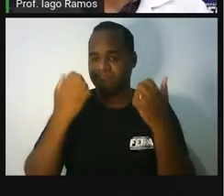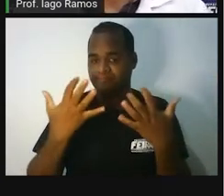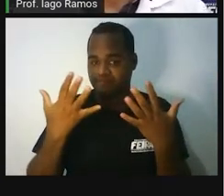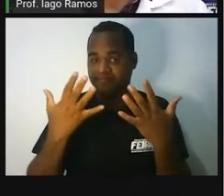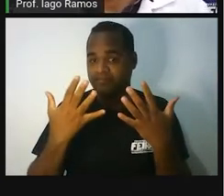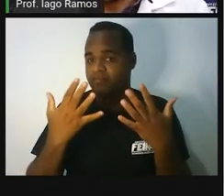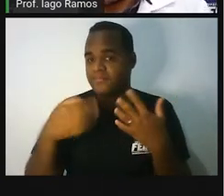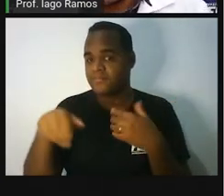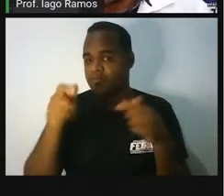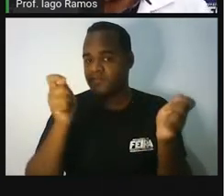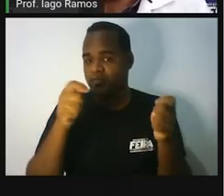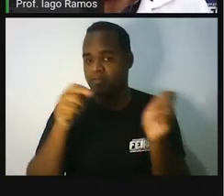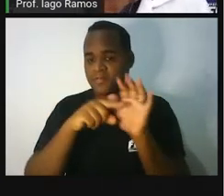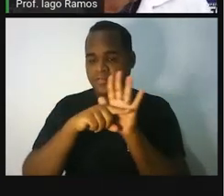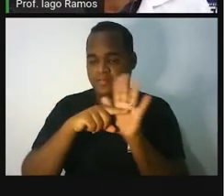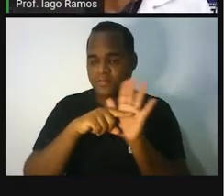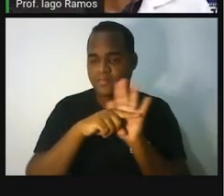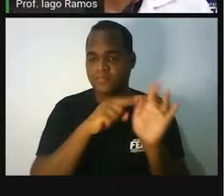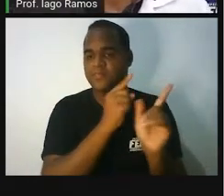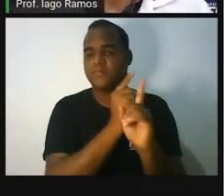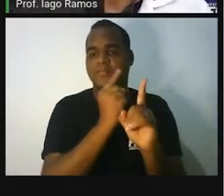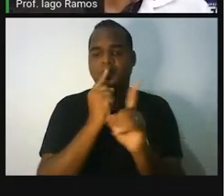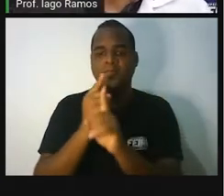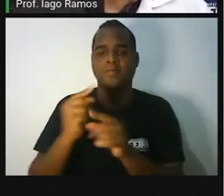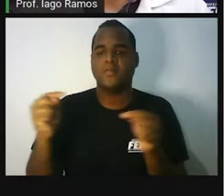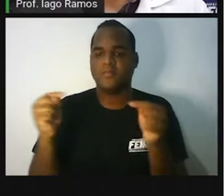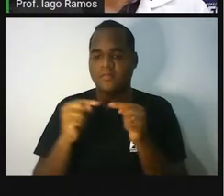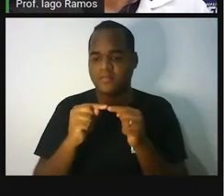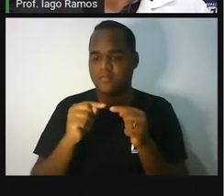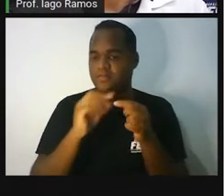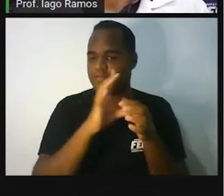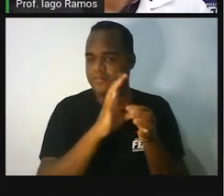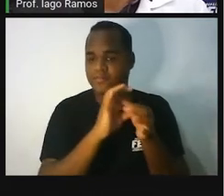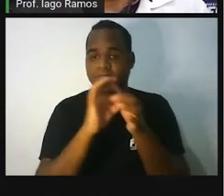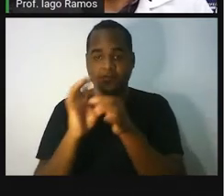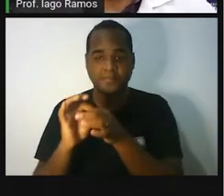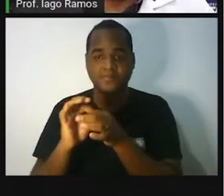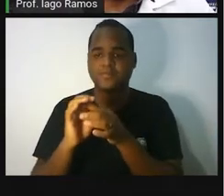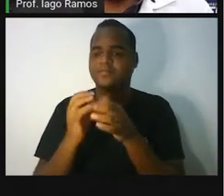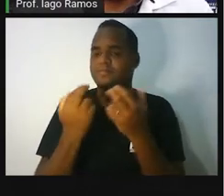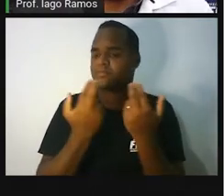a gente vai investigar a relação de igualdade.